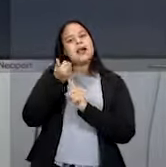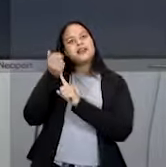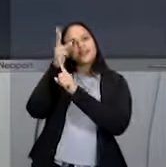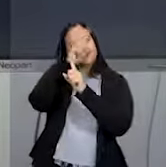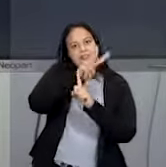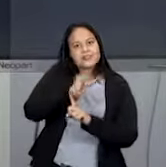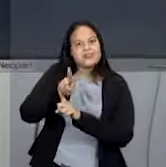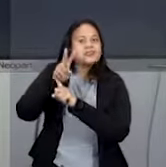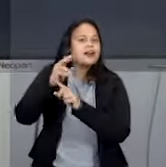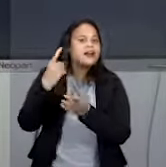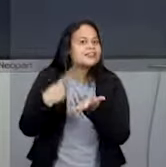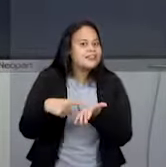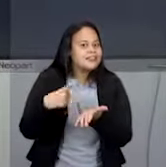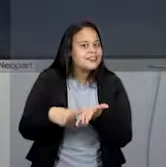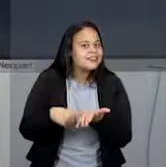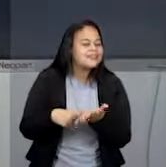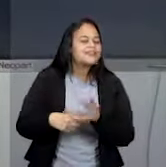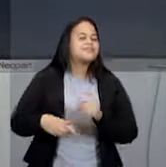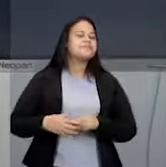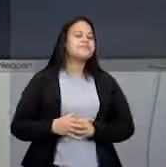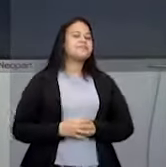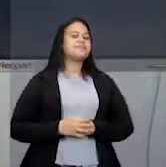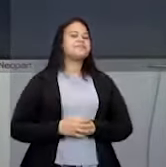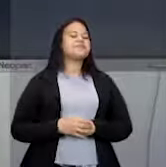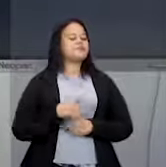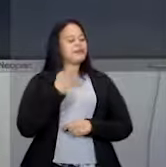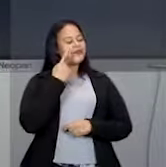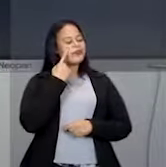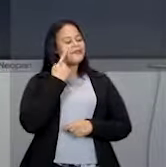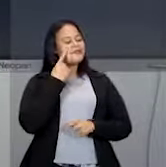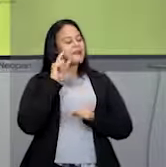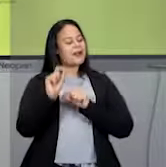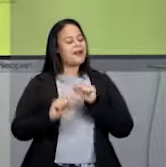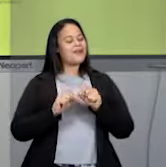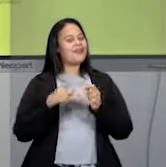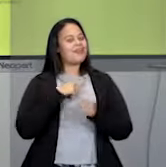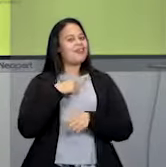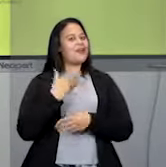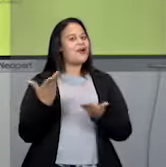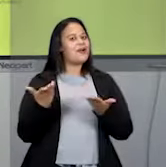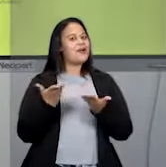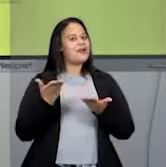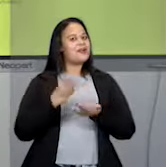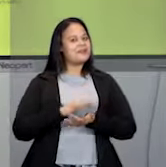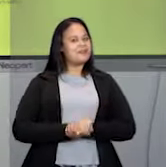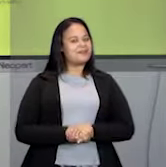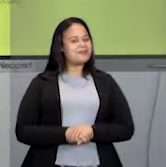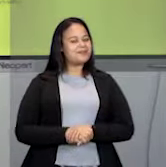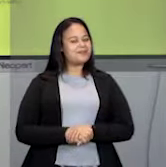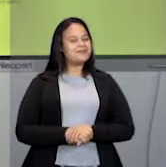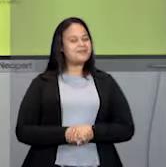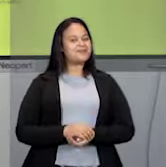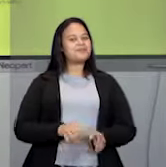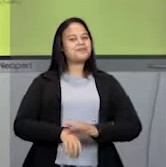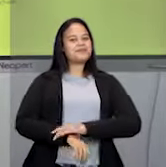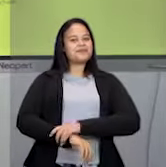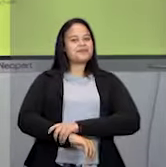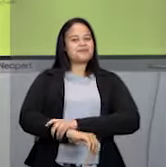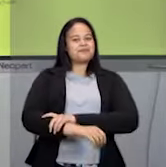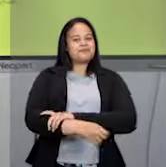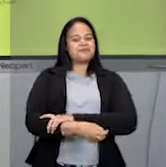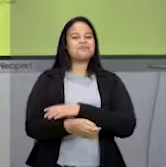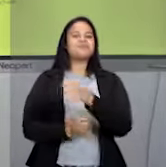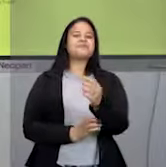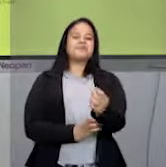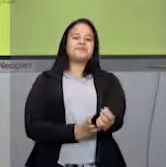Combinados? Então, vamos ver o que nós temos para ver hoje. Ah, nós vamos começar